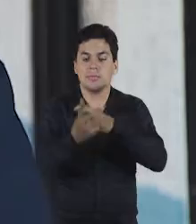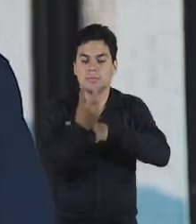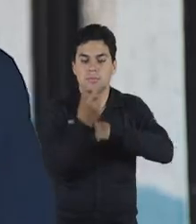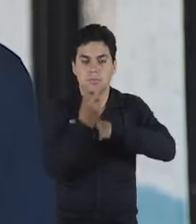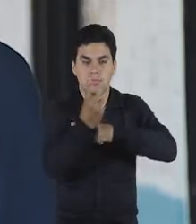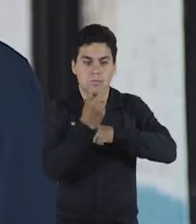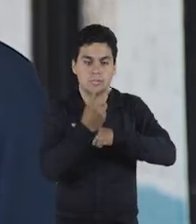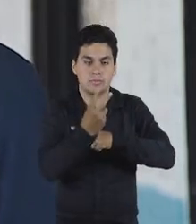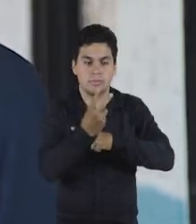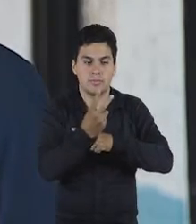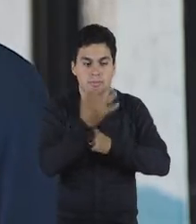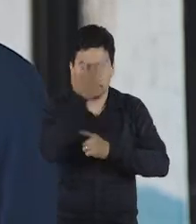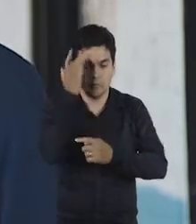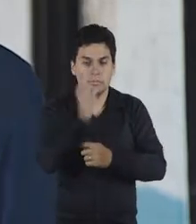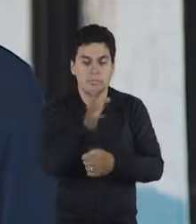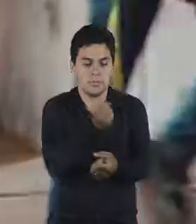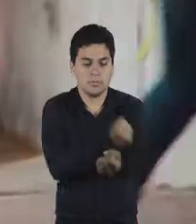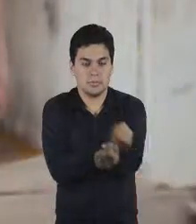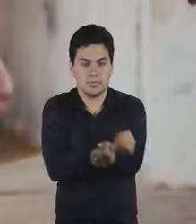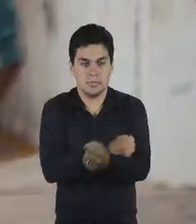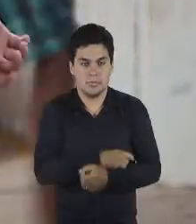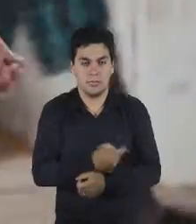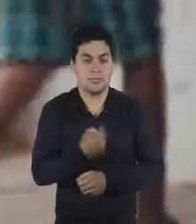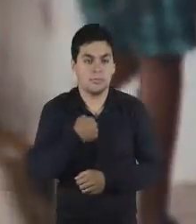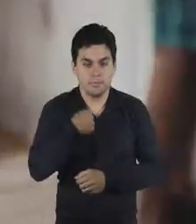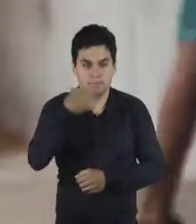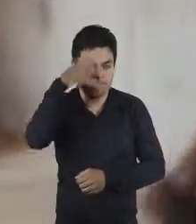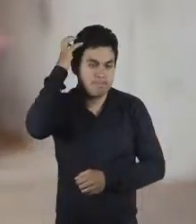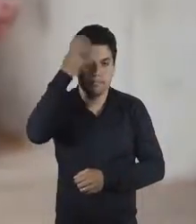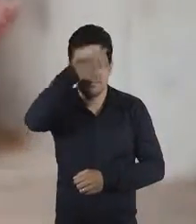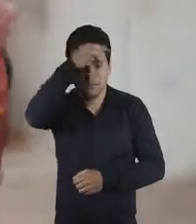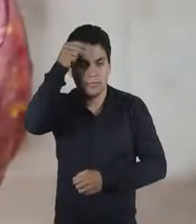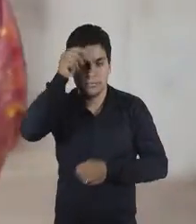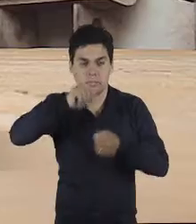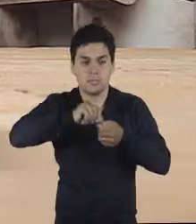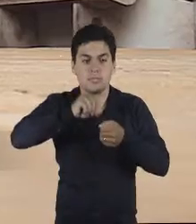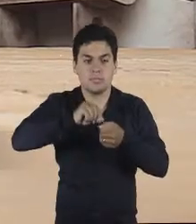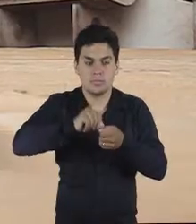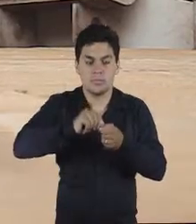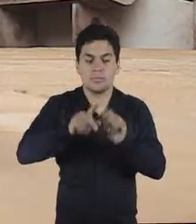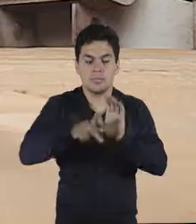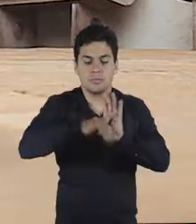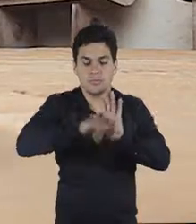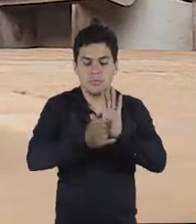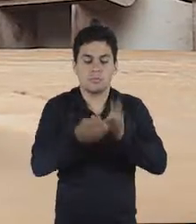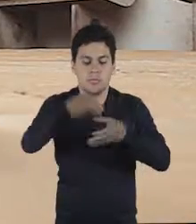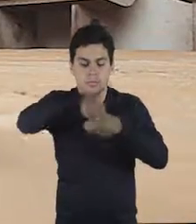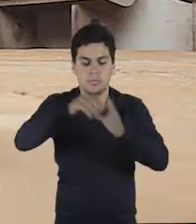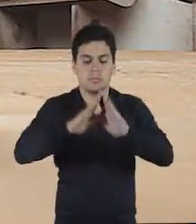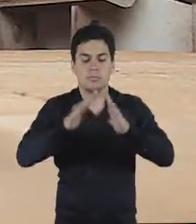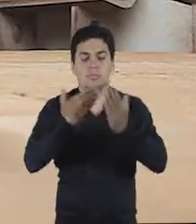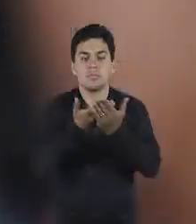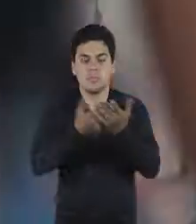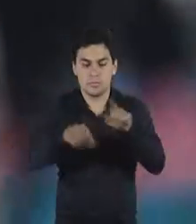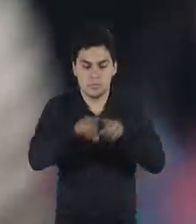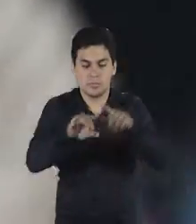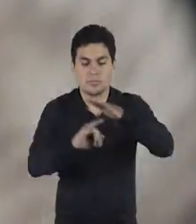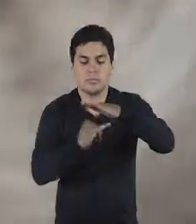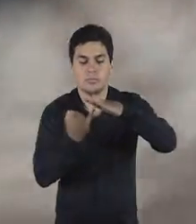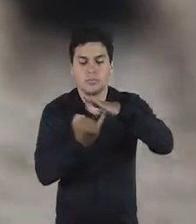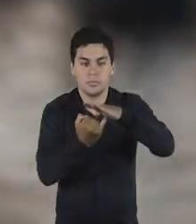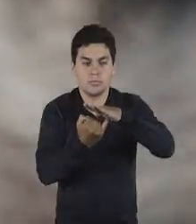que é a recuperação dos dependentes. Como prefeito, vou desenvolver projetos nas escolas e instituições